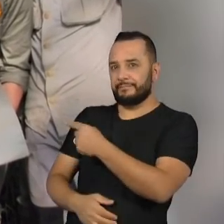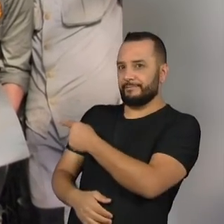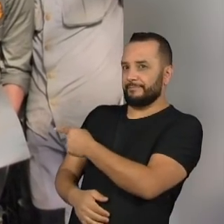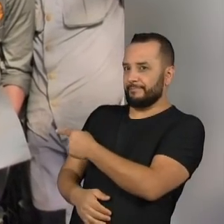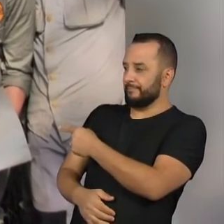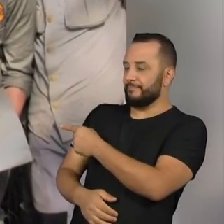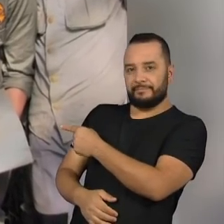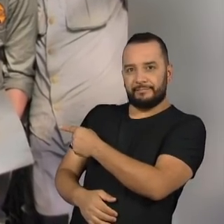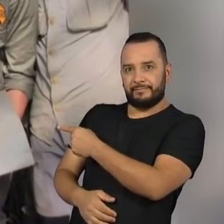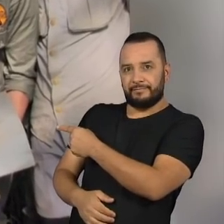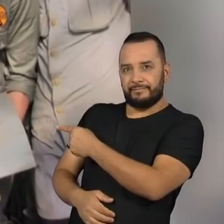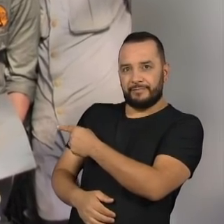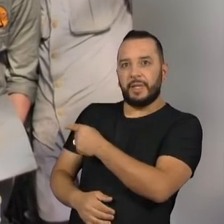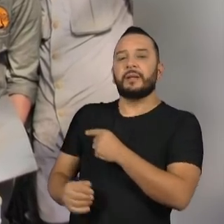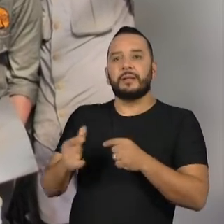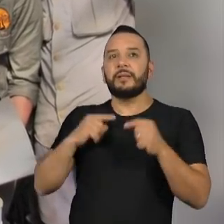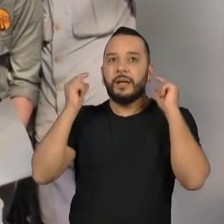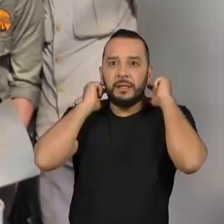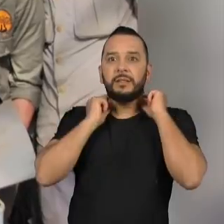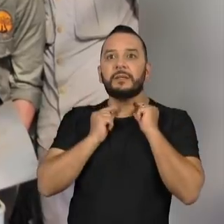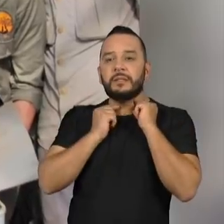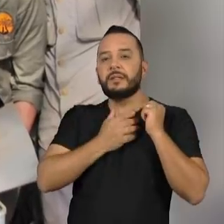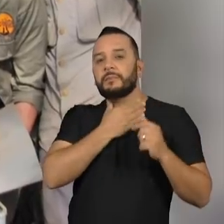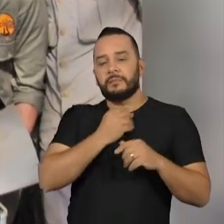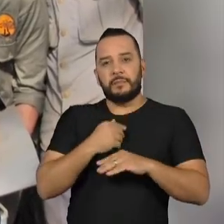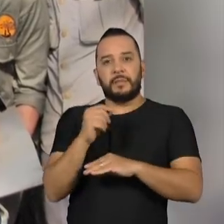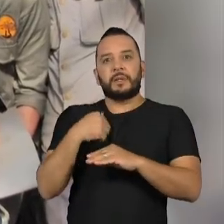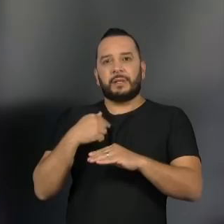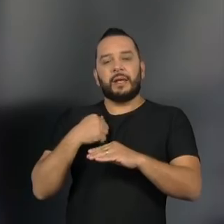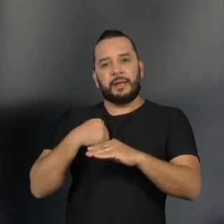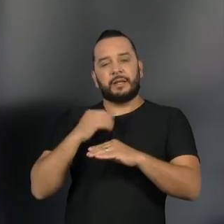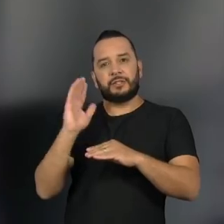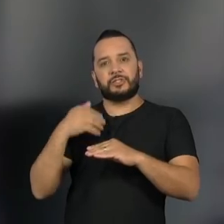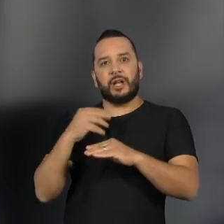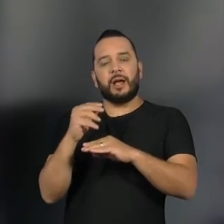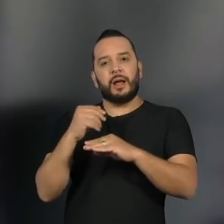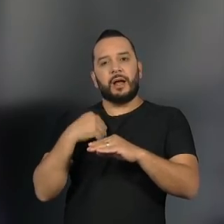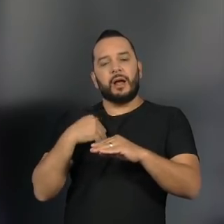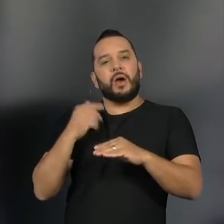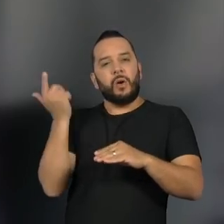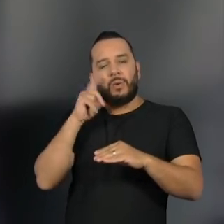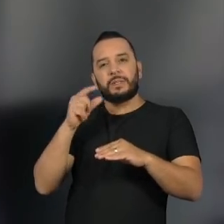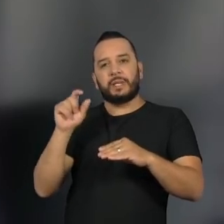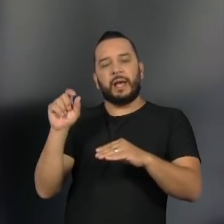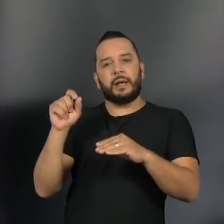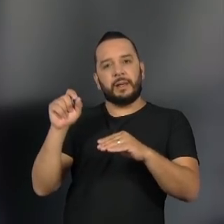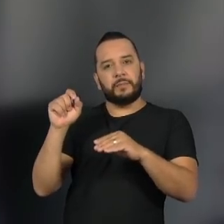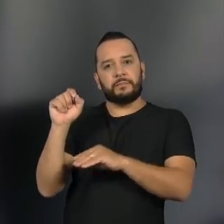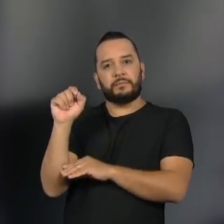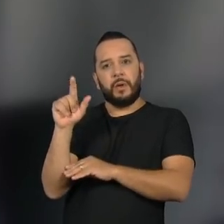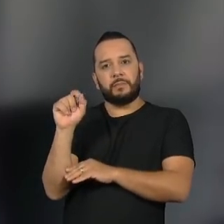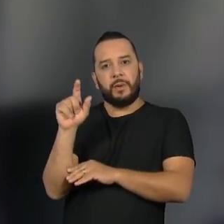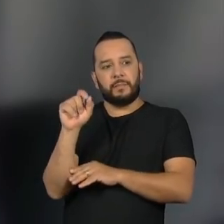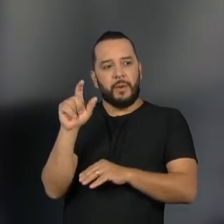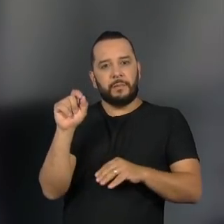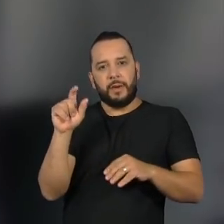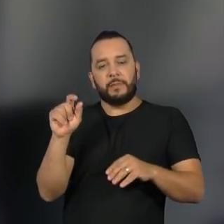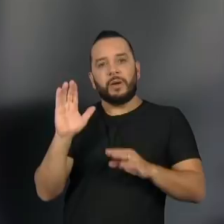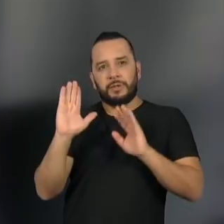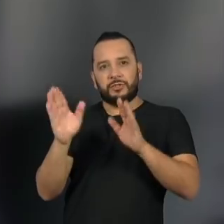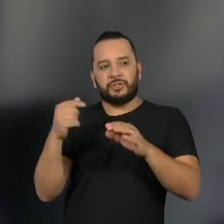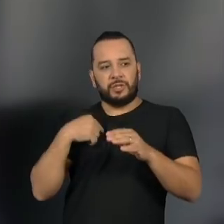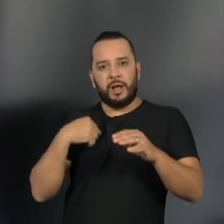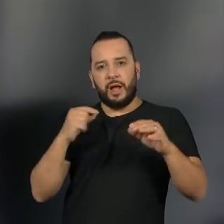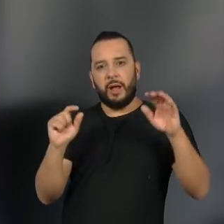aparelhou eles com uma coleira radiotransmissora, para que a gente pudesse entender então onde os bichos estavam indo. Foram 12